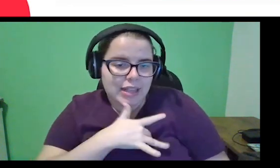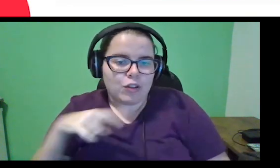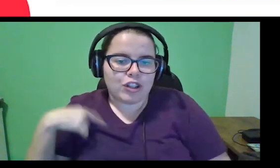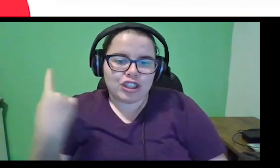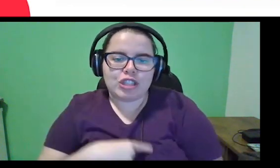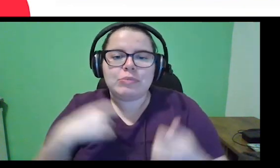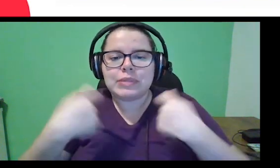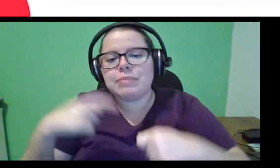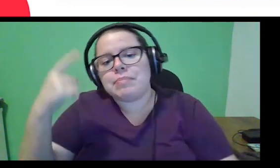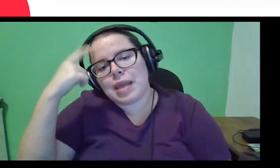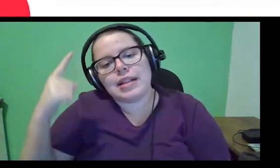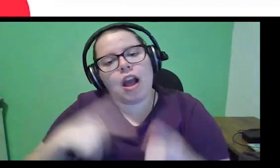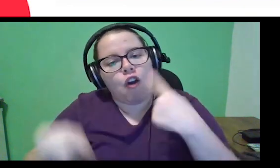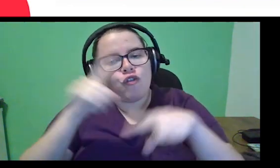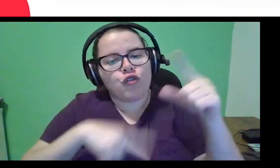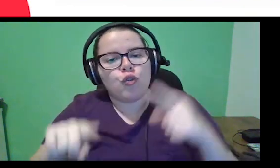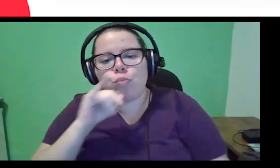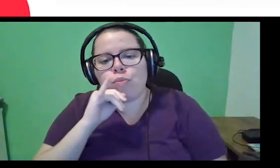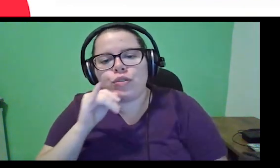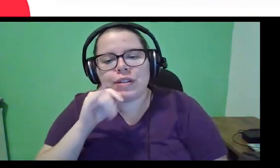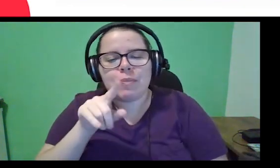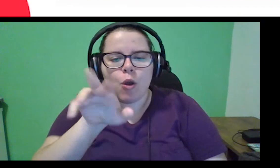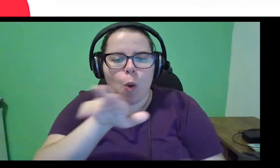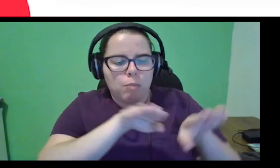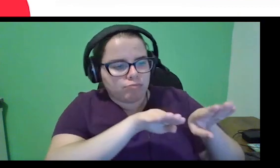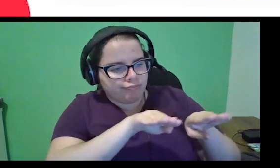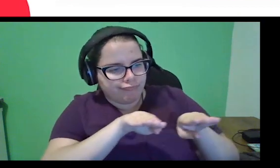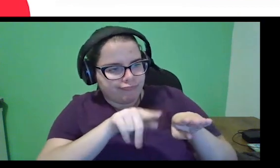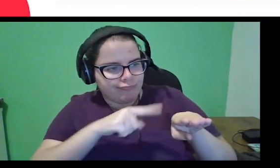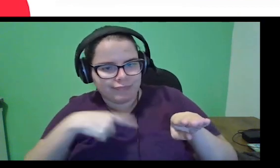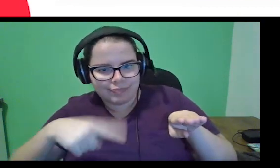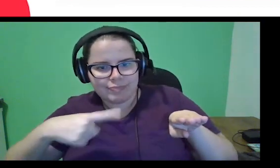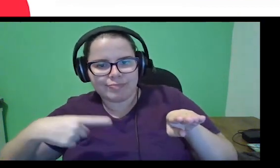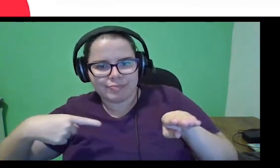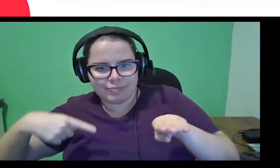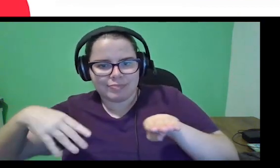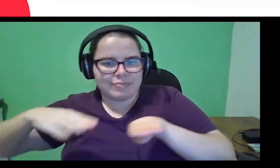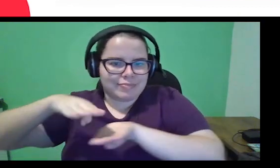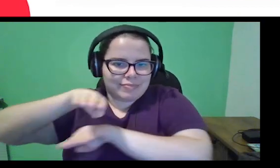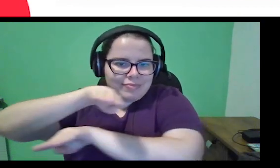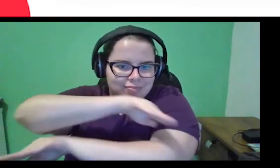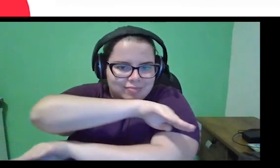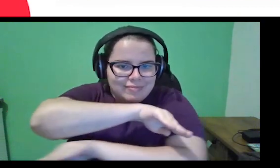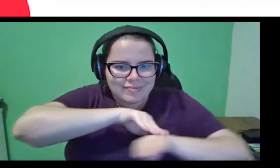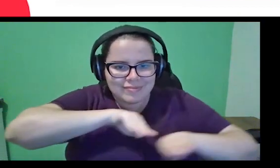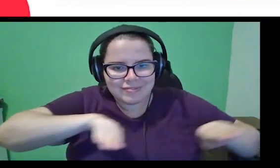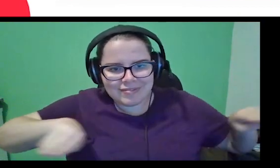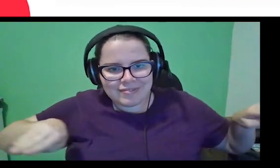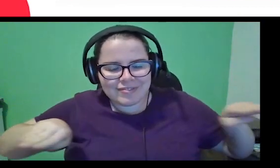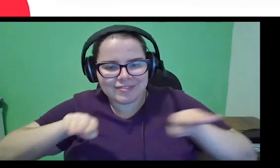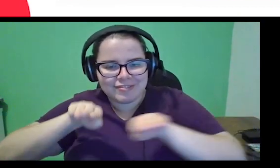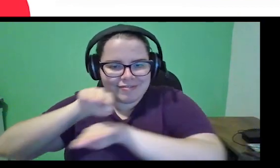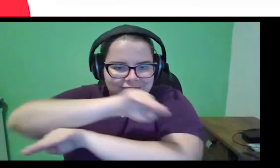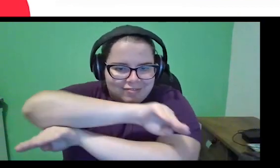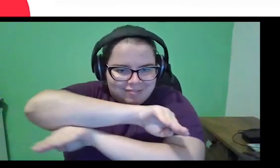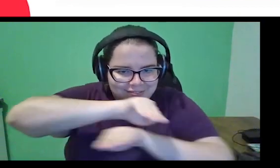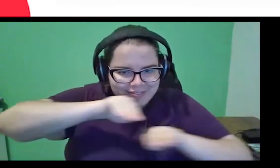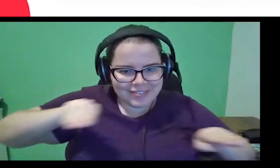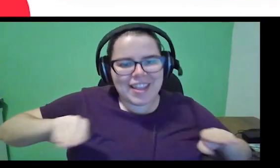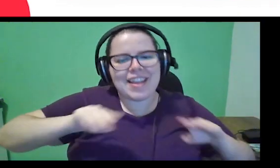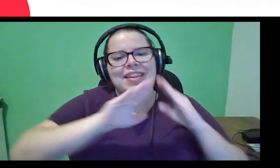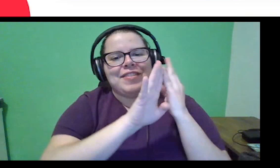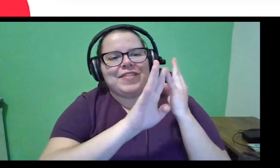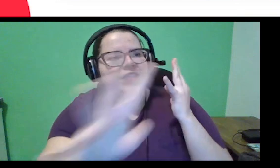tem que pensar no fluxo como uma esteira mesmo, sempre fluindo, né, e eu posso ter filas, é natural que eu tenha